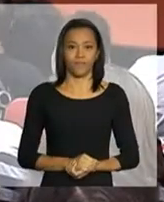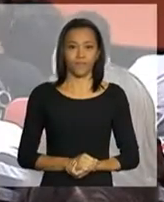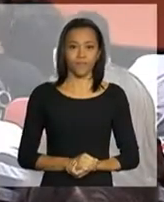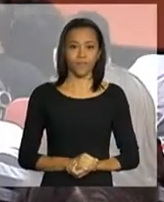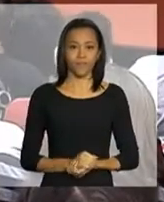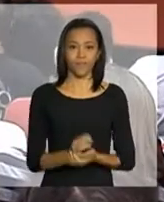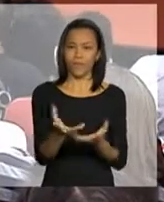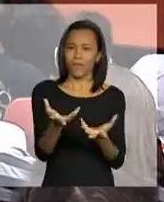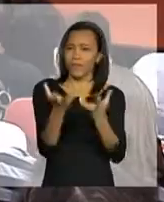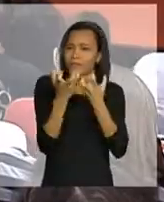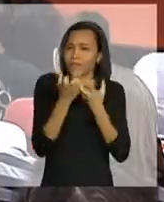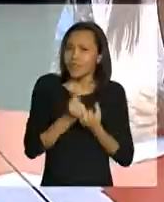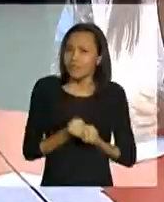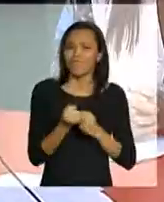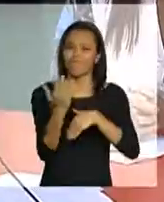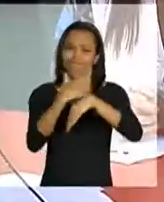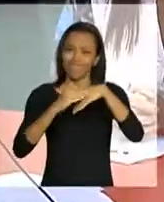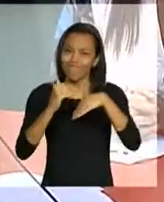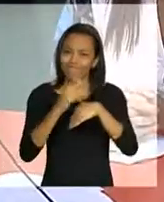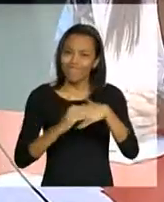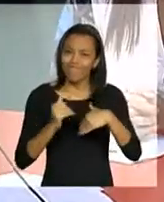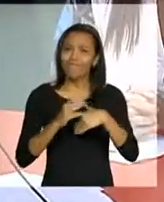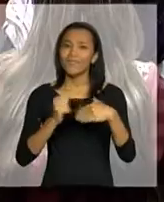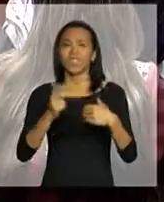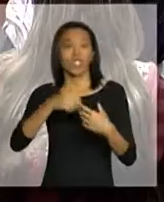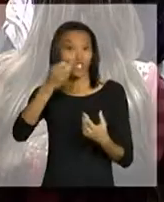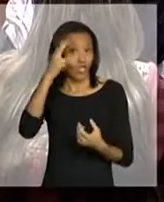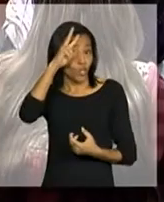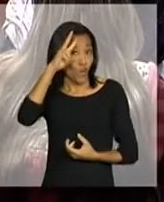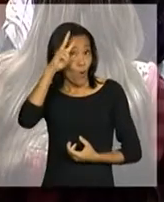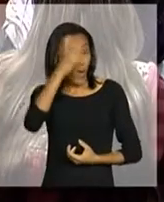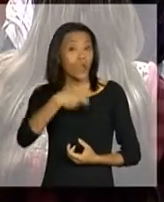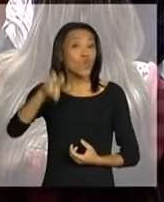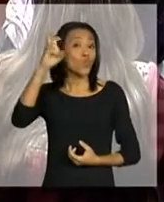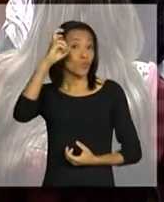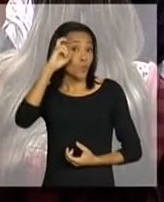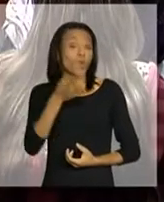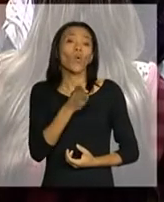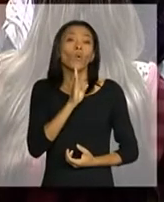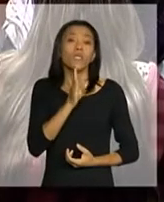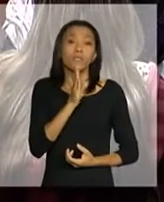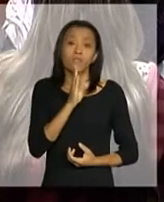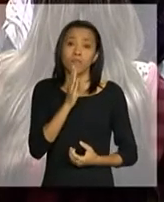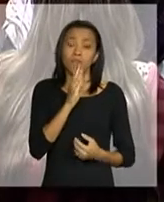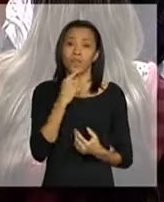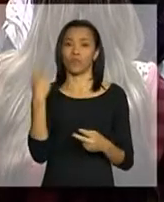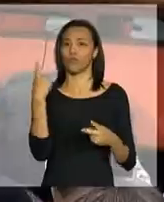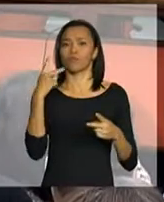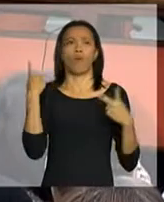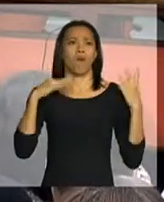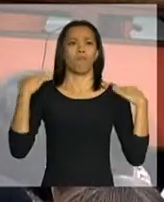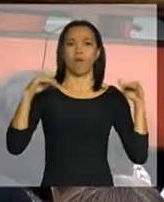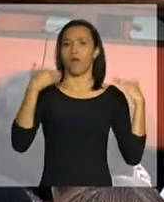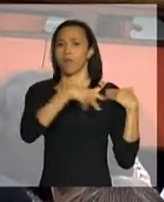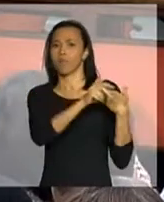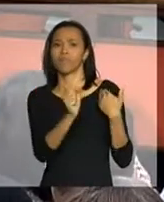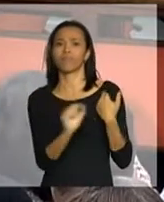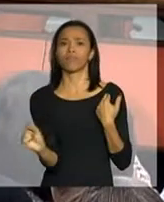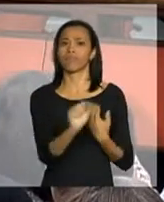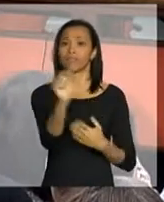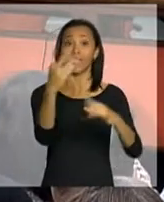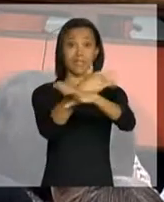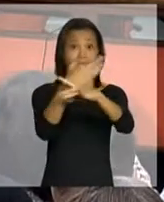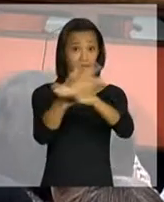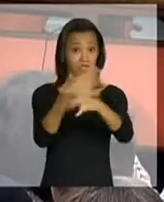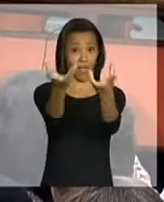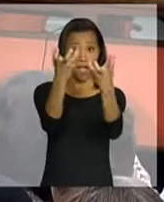Hospitalidade, acolhimento, história e cultura, conhecimento dos atrativos turísticos e culturais das cidades que vão sediar